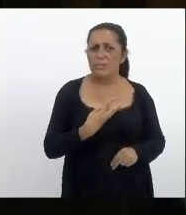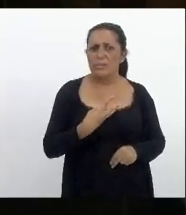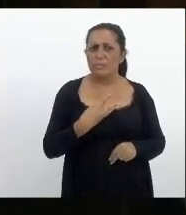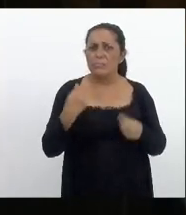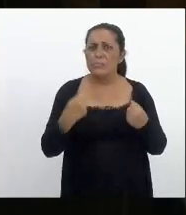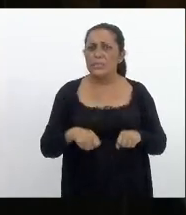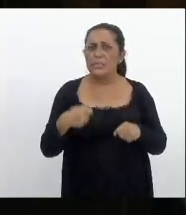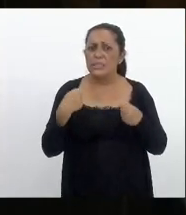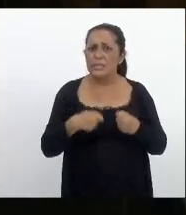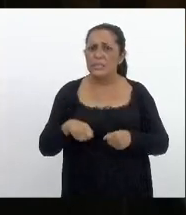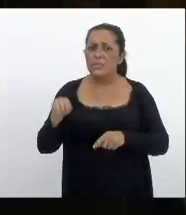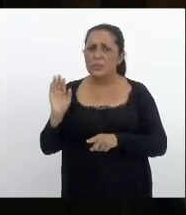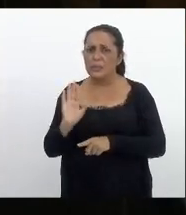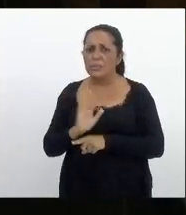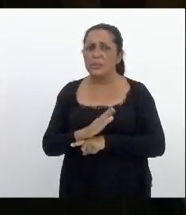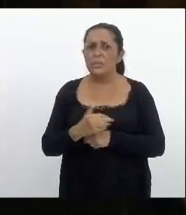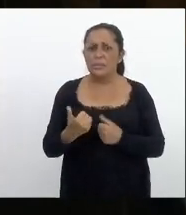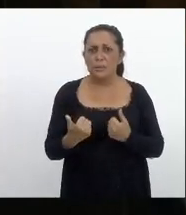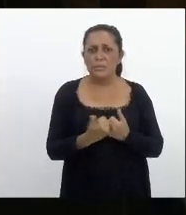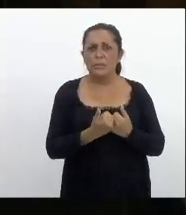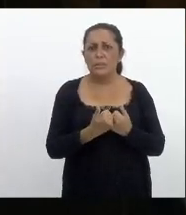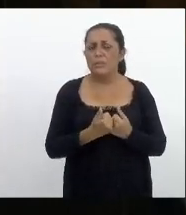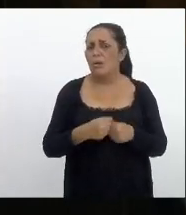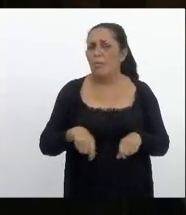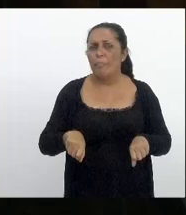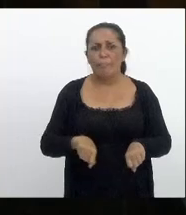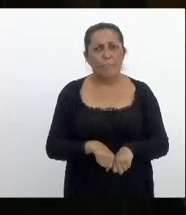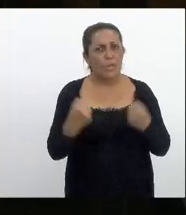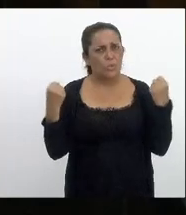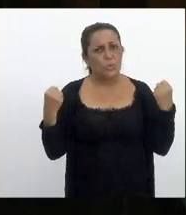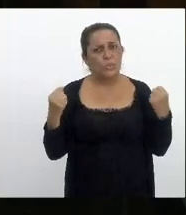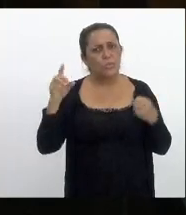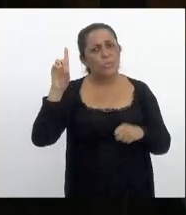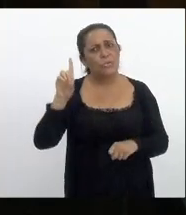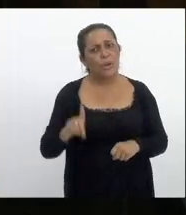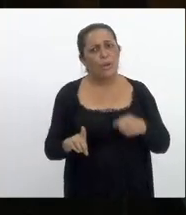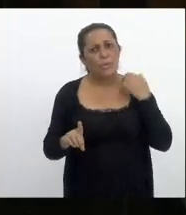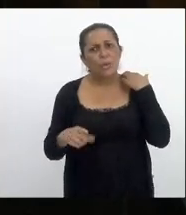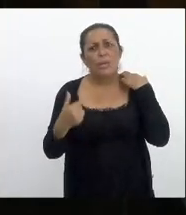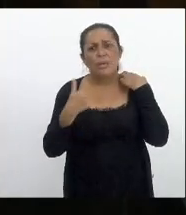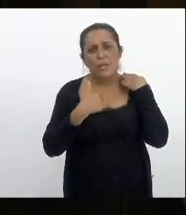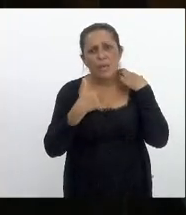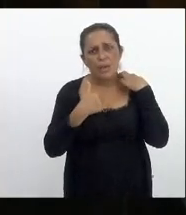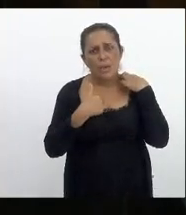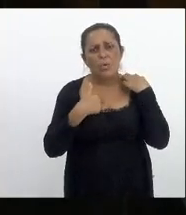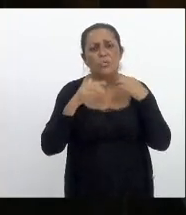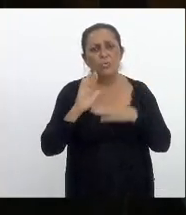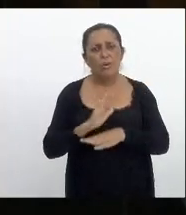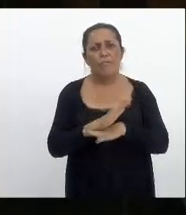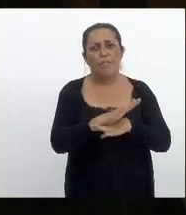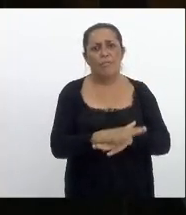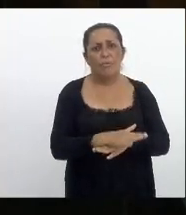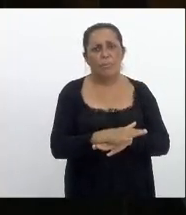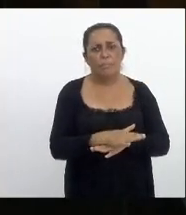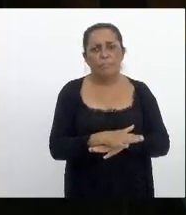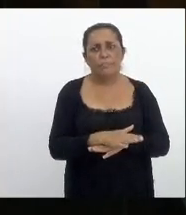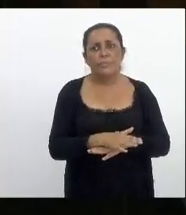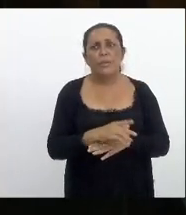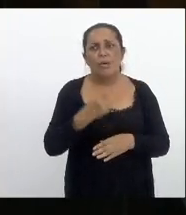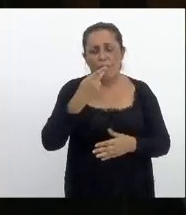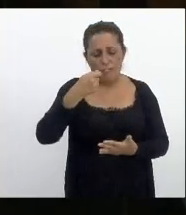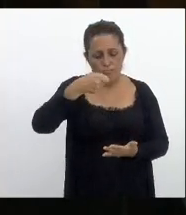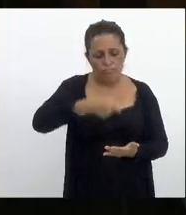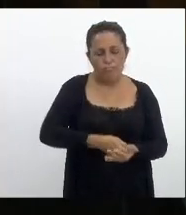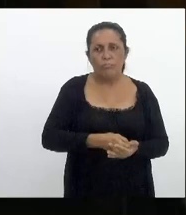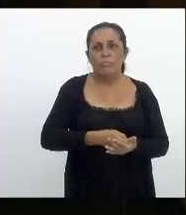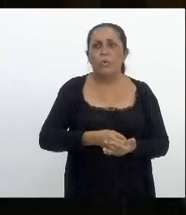ser contemplados e não ter prejuízo dos seus direitos e eu sou a favor deles e assim eu reafirmo o